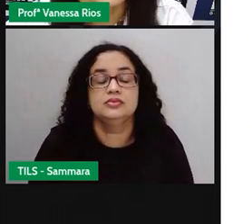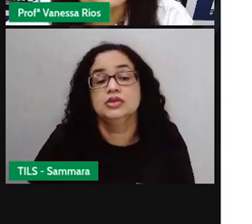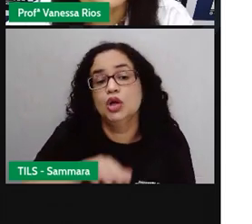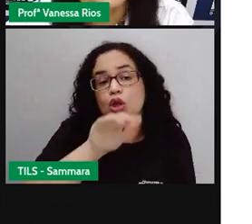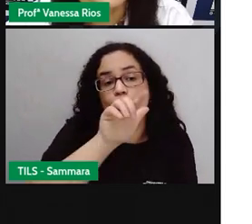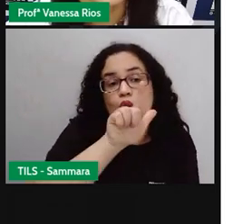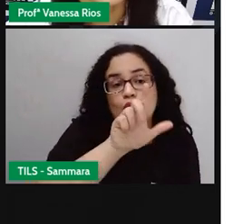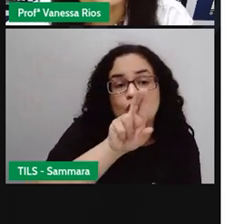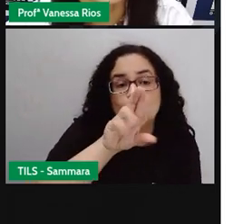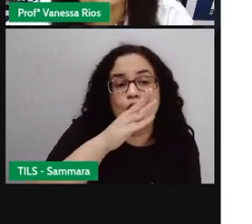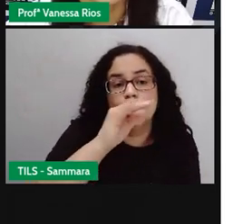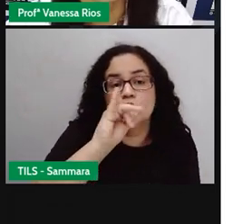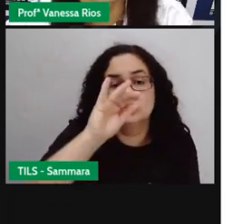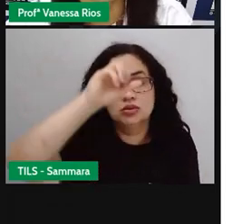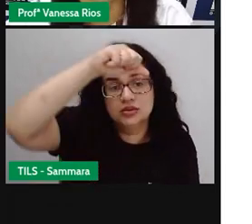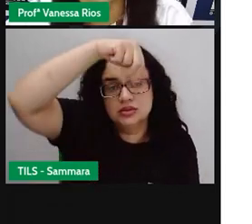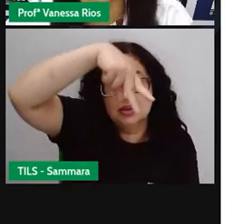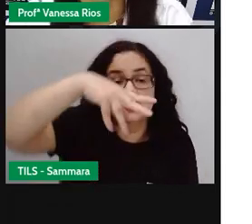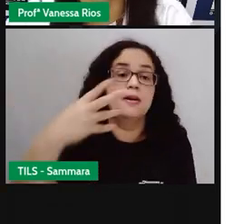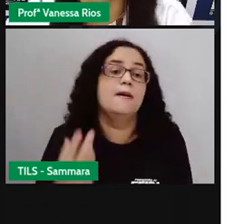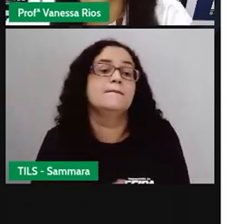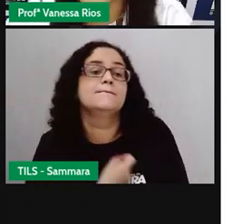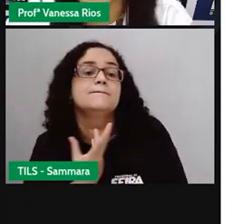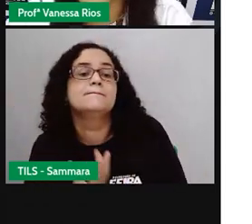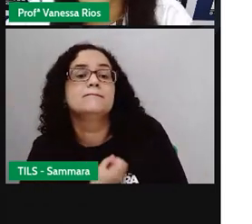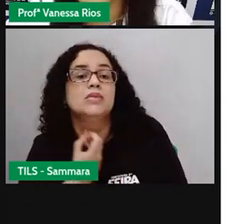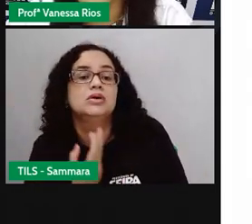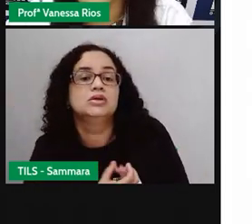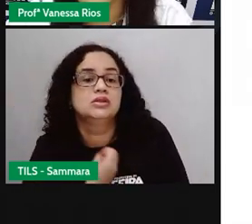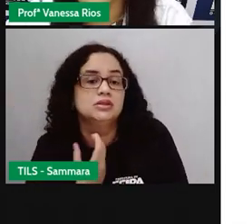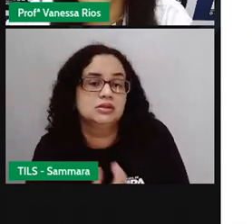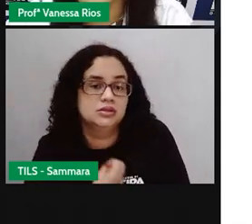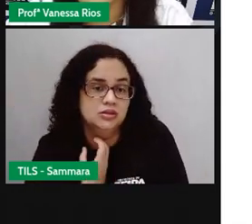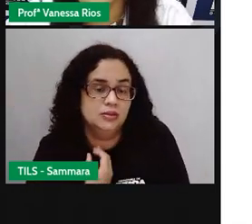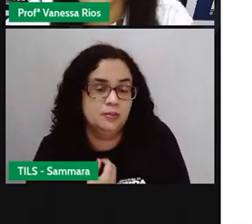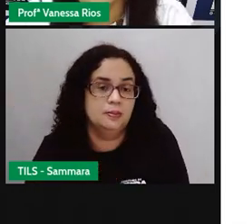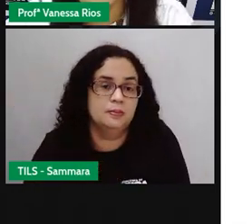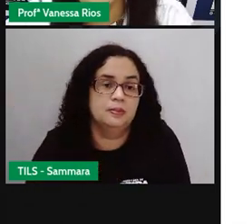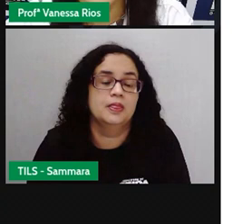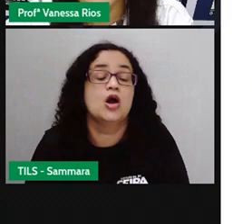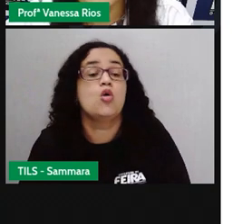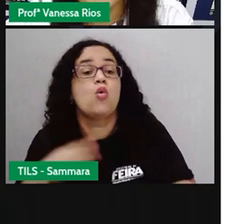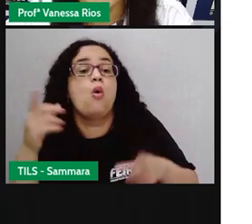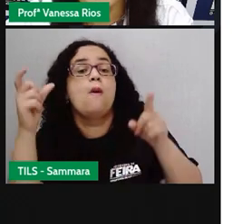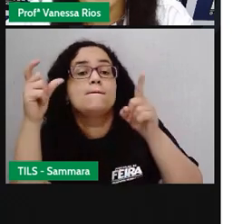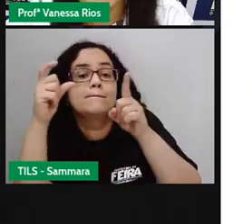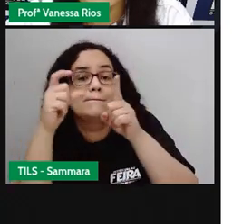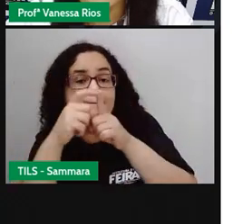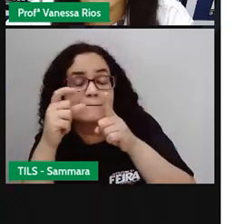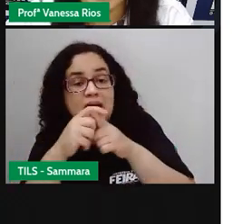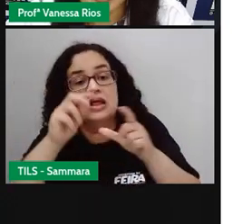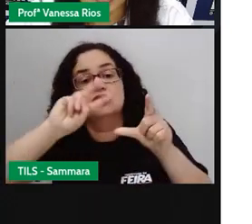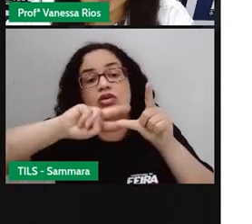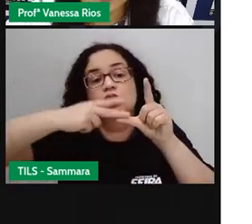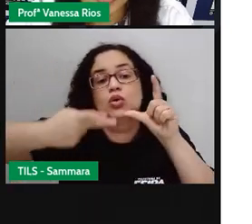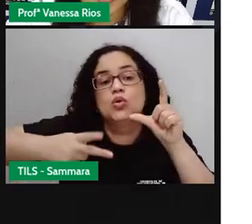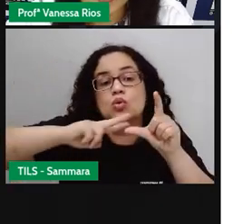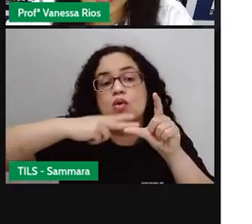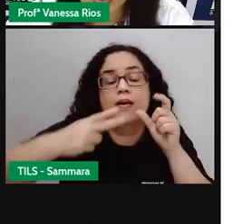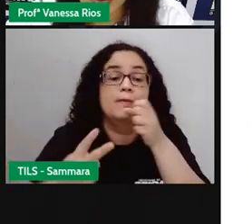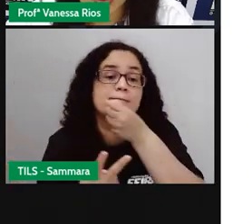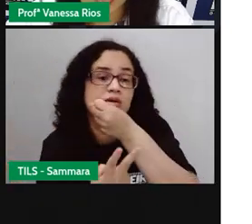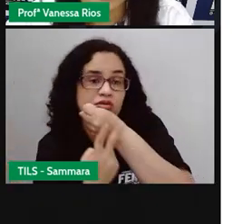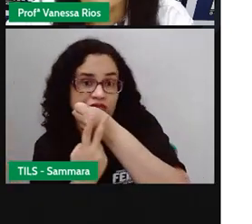Luciana recita uma poesia. Qual palavra aí a gente classifica como